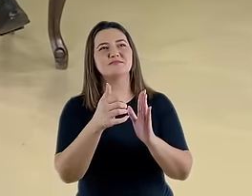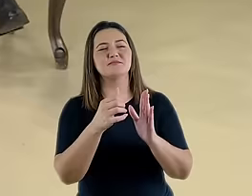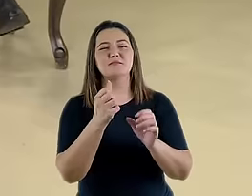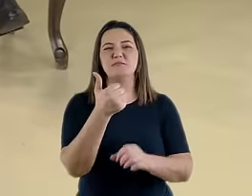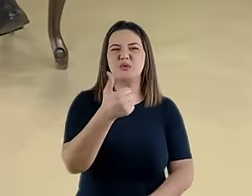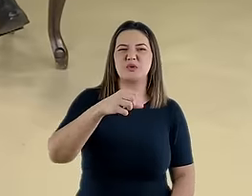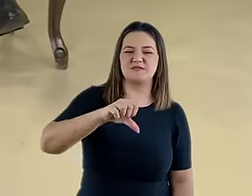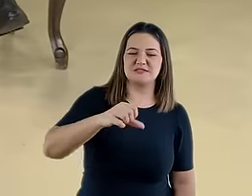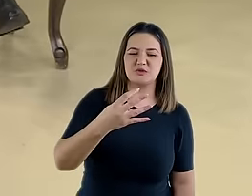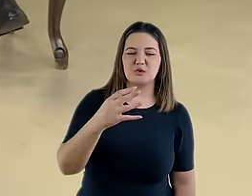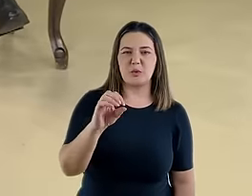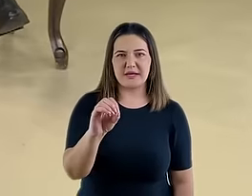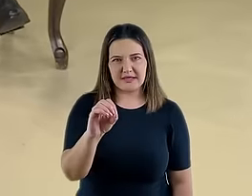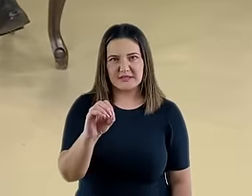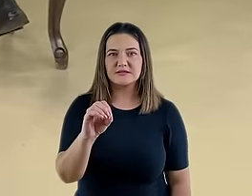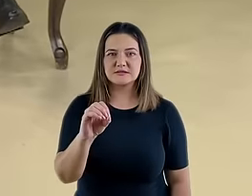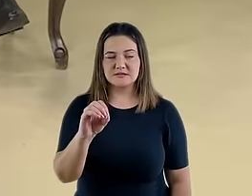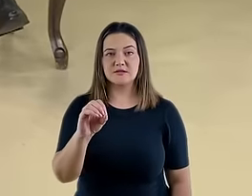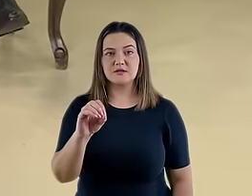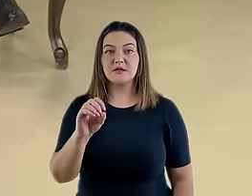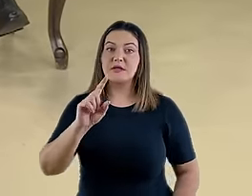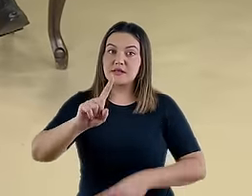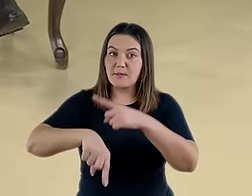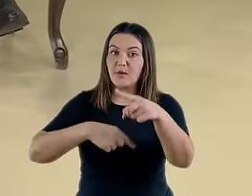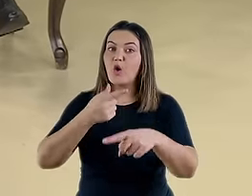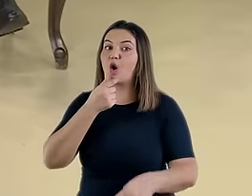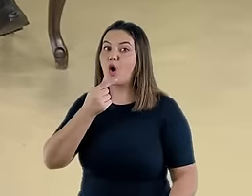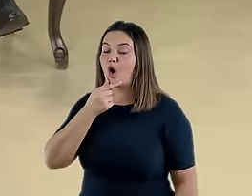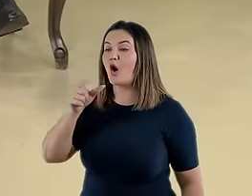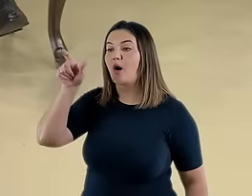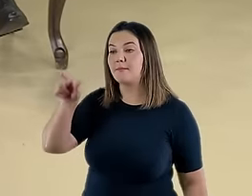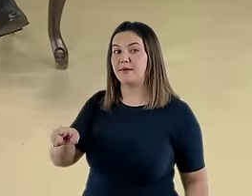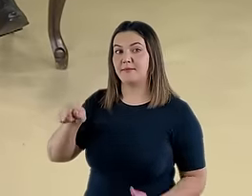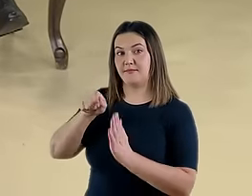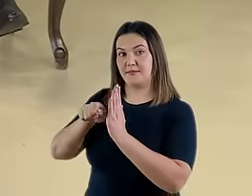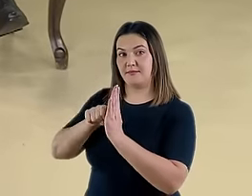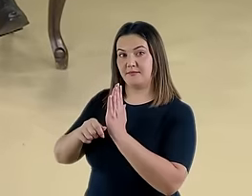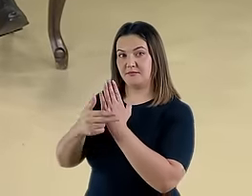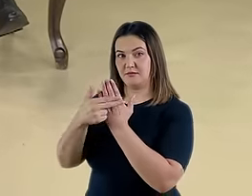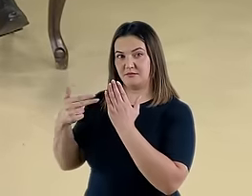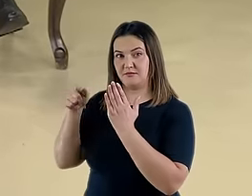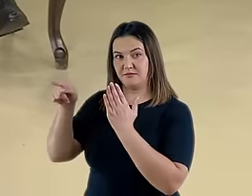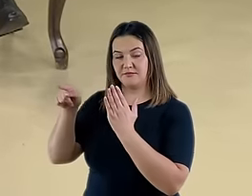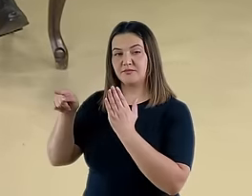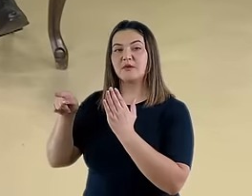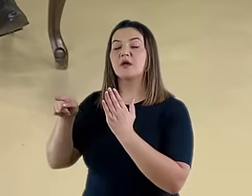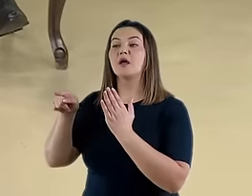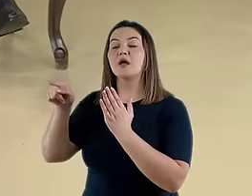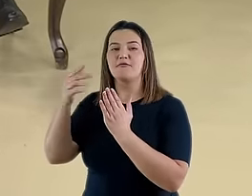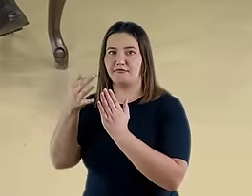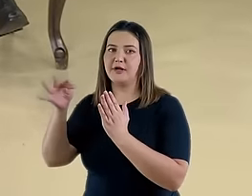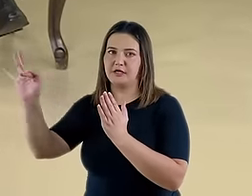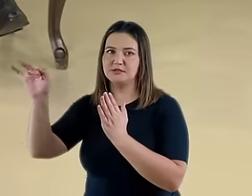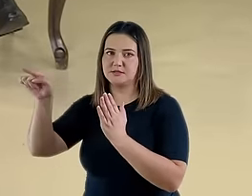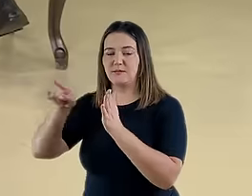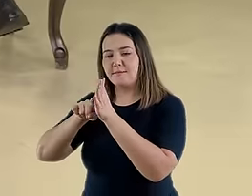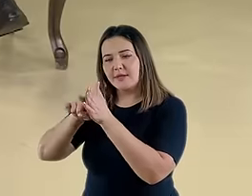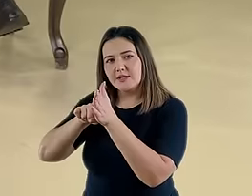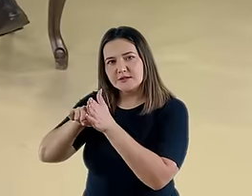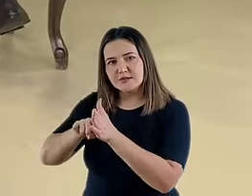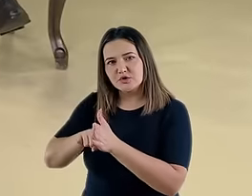1940, após os escritos de um pesquisador chamado Louis Vert, que foi